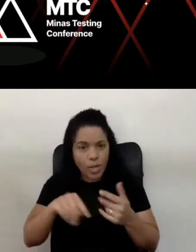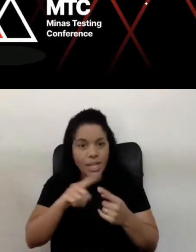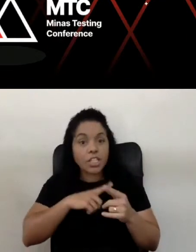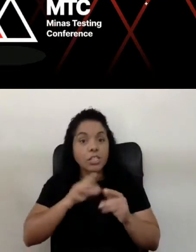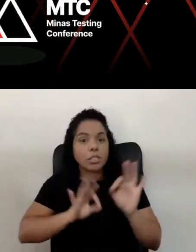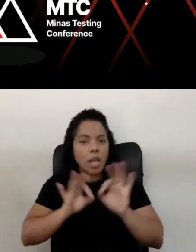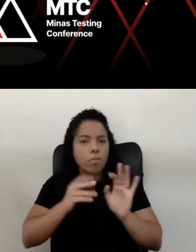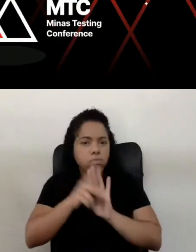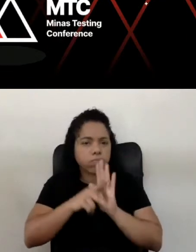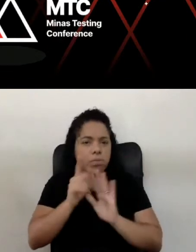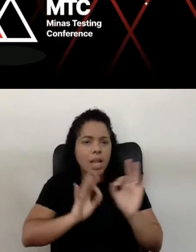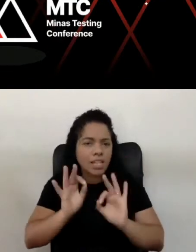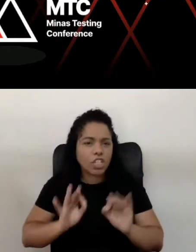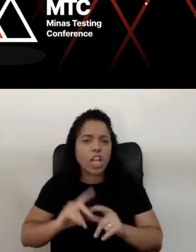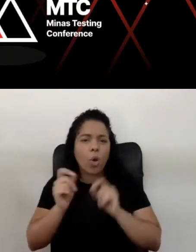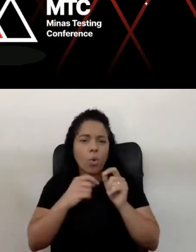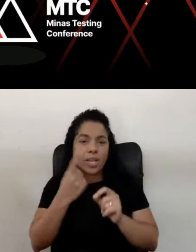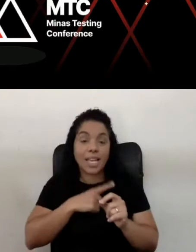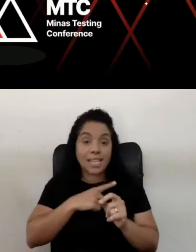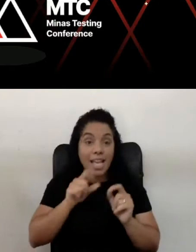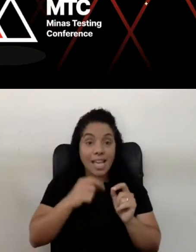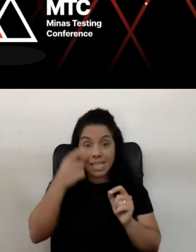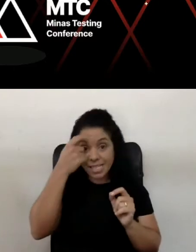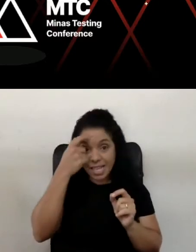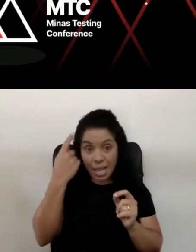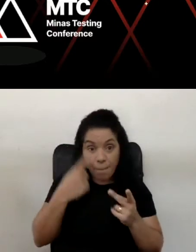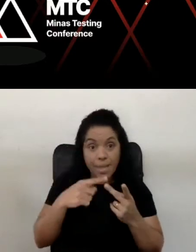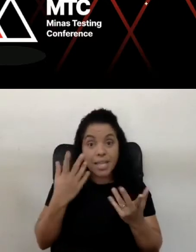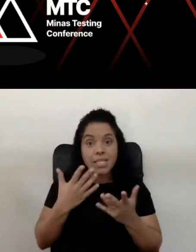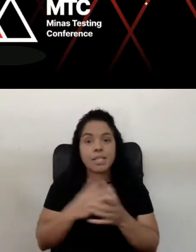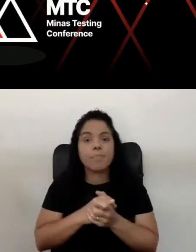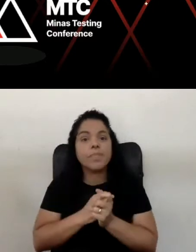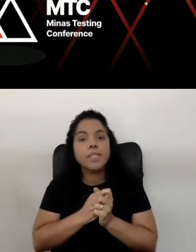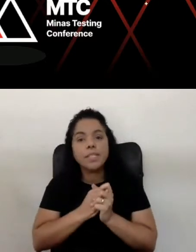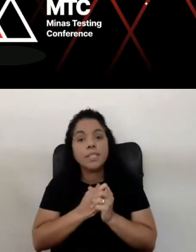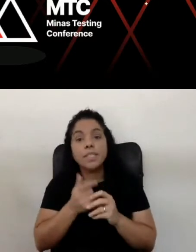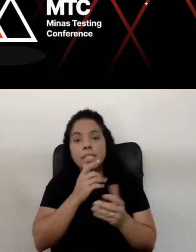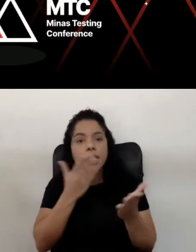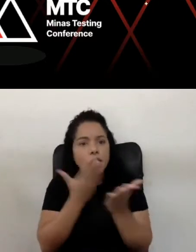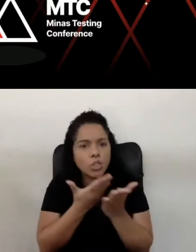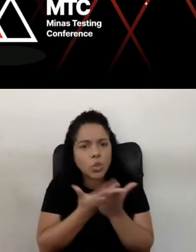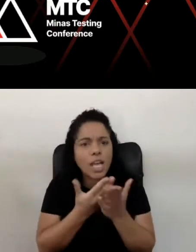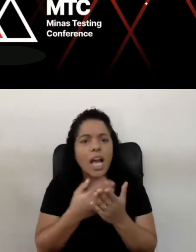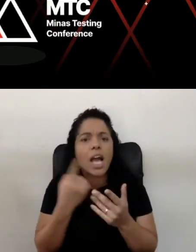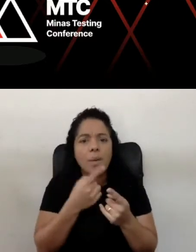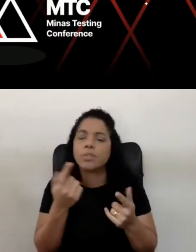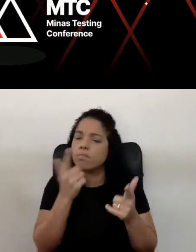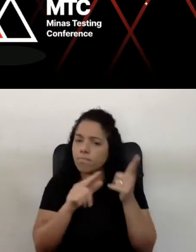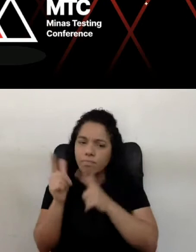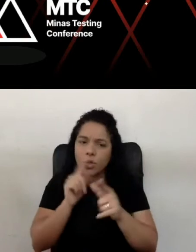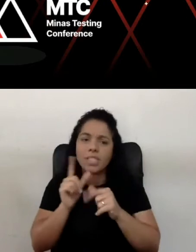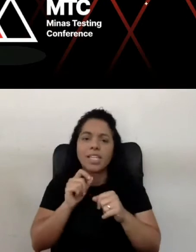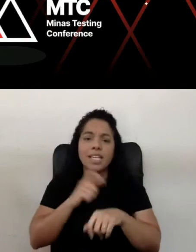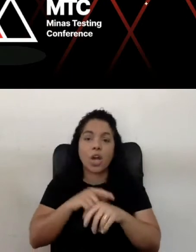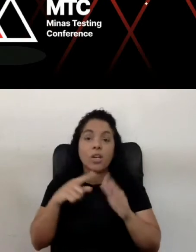planejar bem o que nós temos na nossa cabeça e estudamos, a gente vai conseguir na hora da